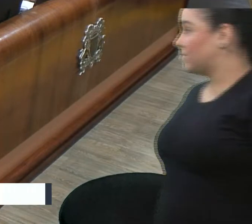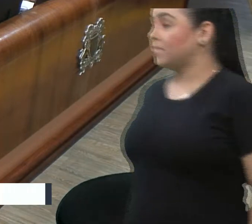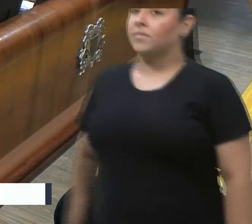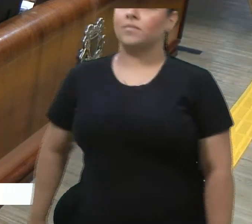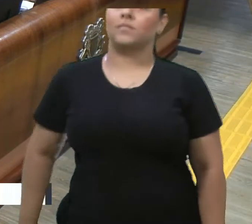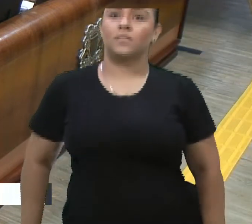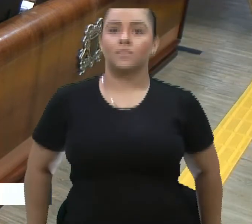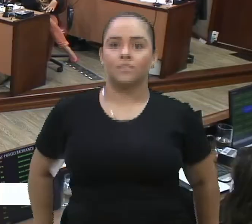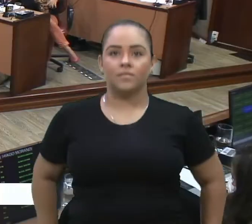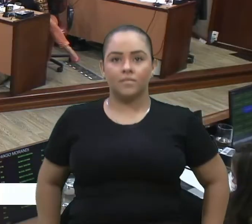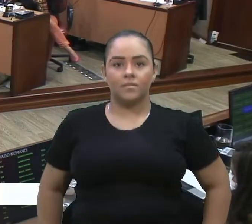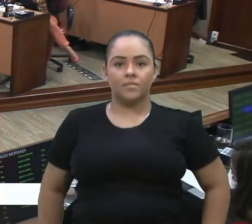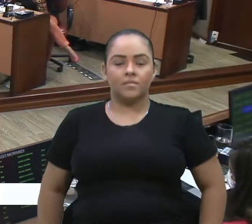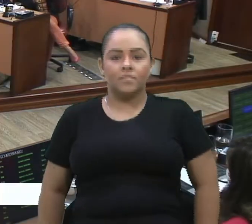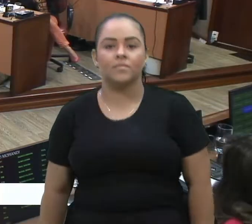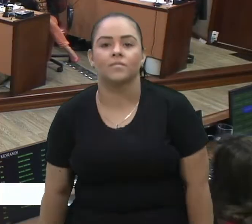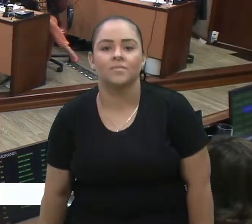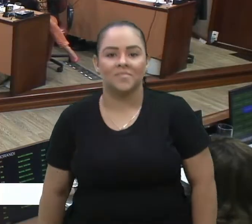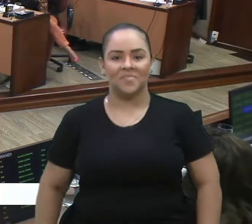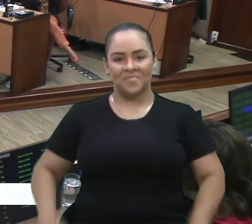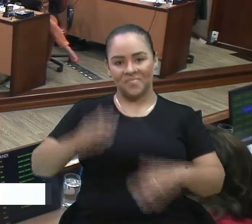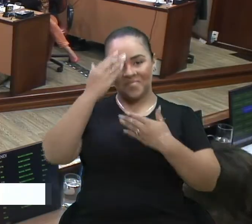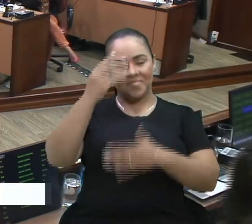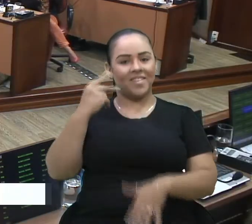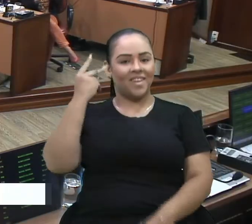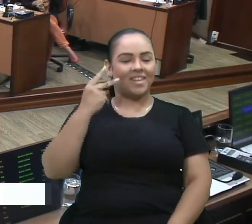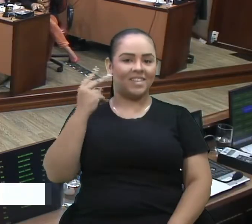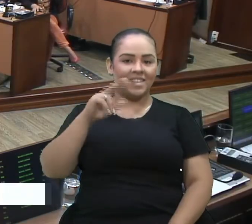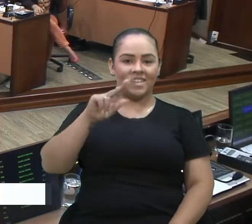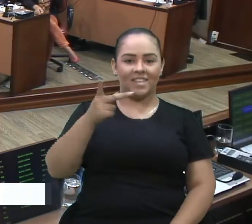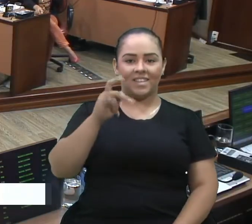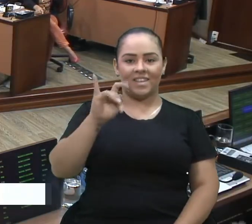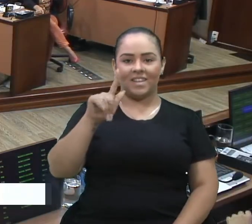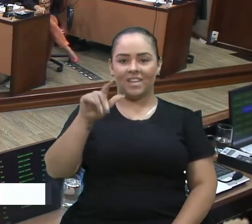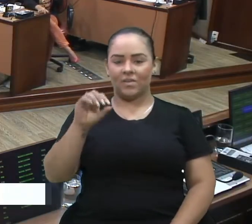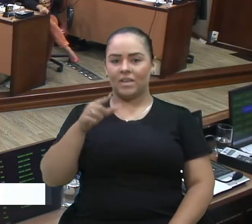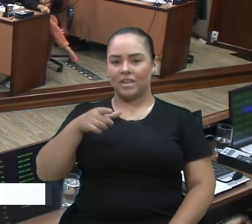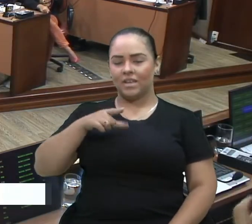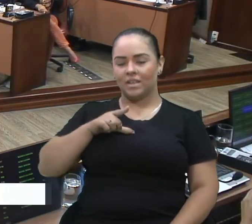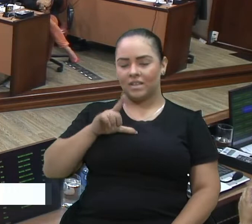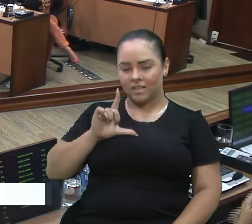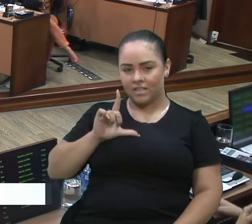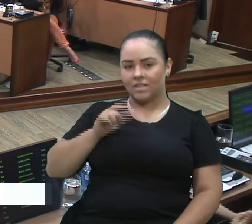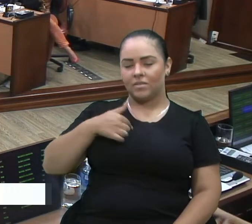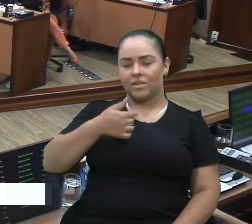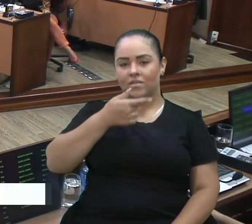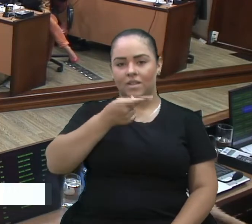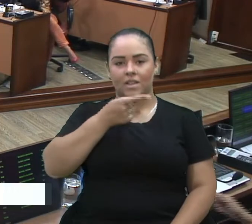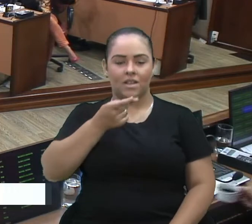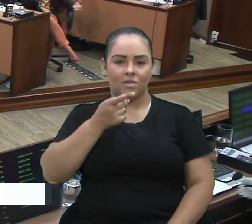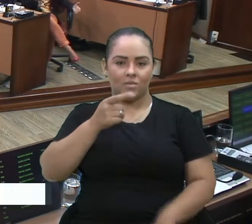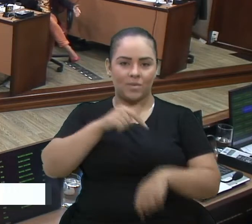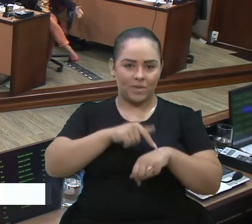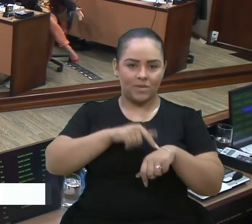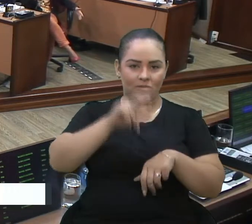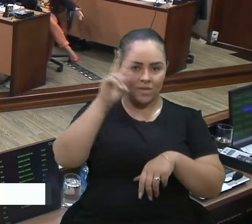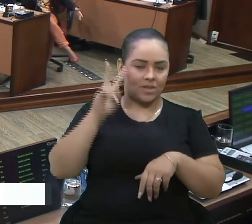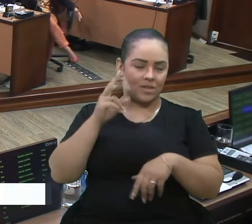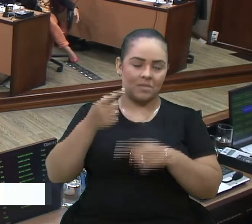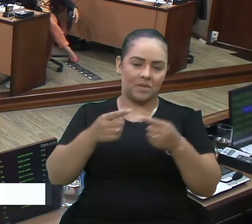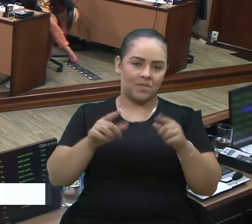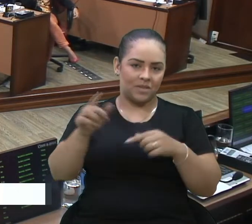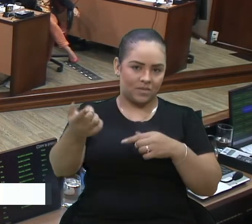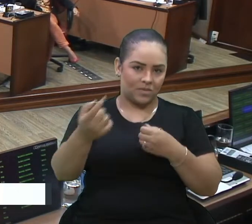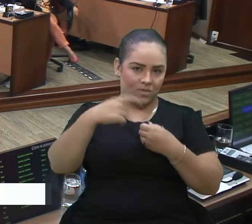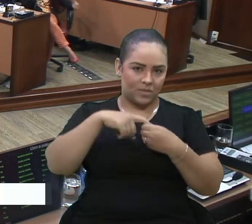Obrigada, vereador Iago. Eu ia até fazer uma referência antes na palavra do vereador Velocino, e aí não sobrou tempo, mas, como o senhor voltou a esse assunto dos